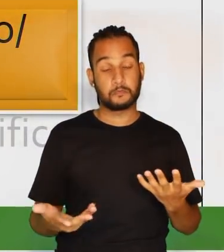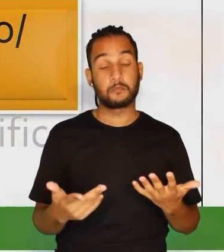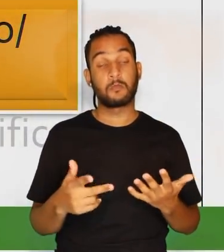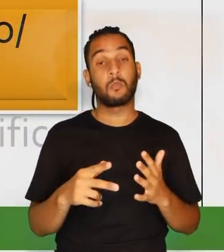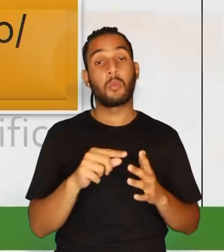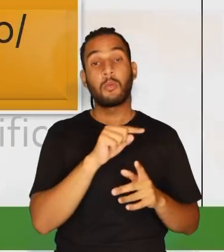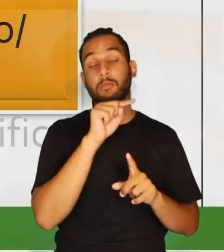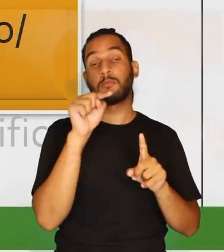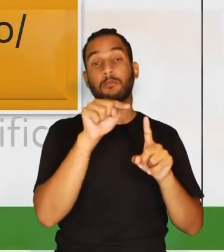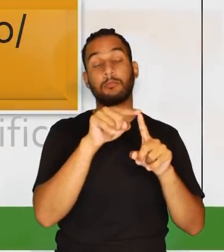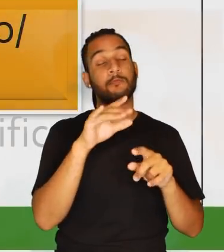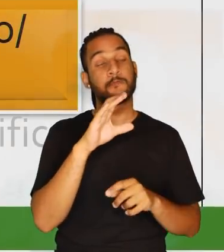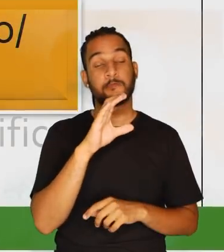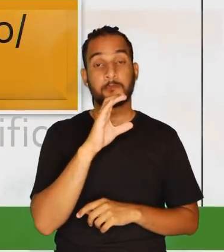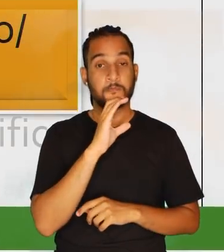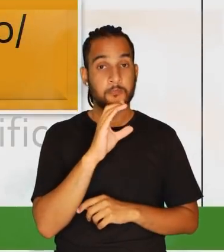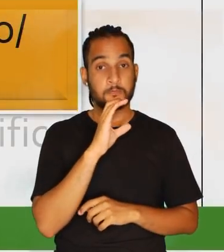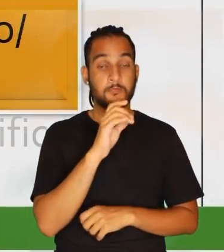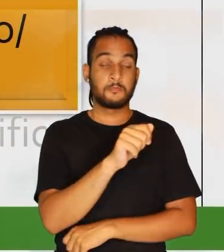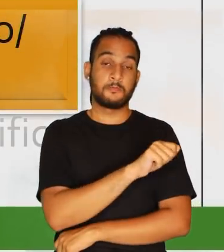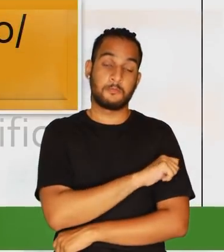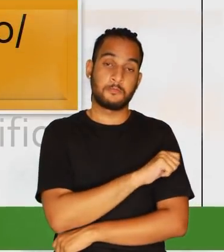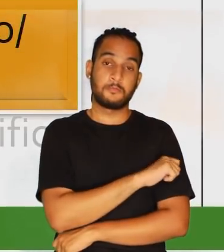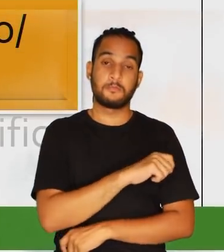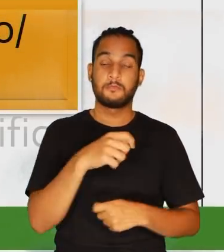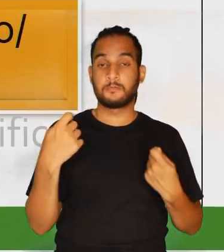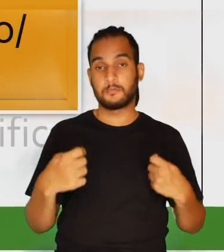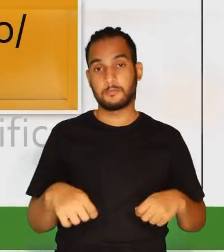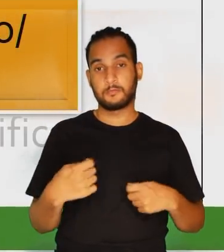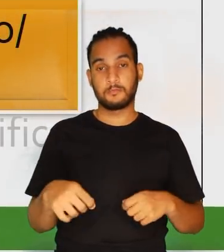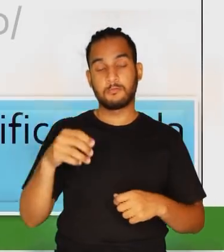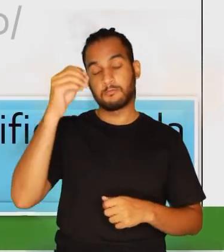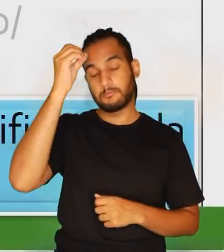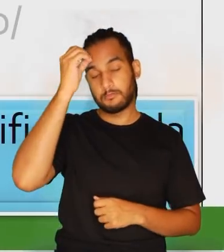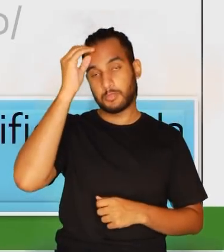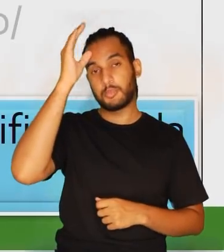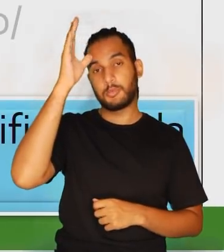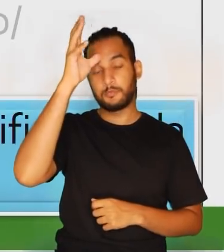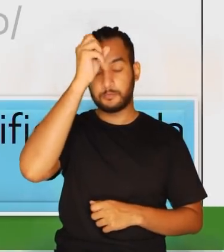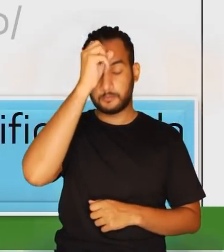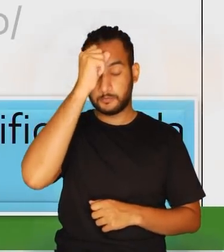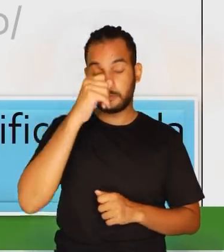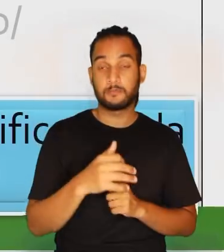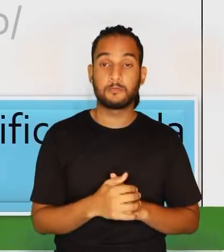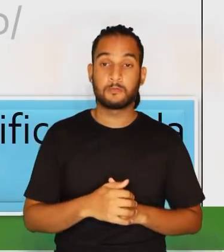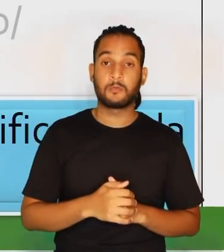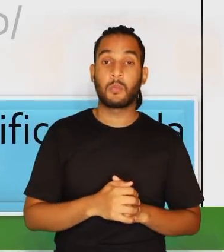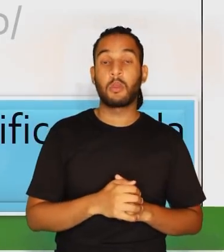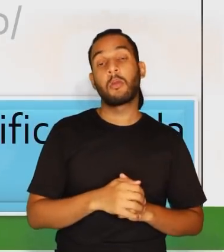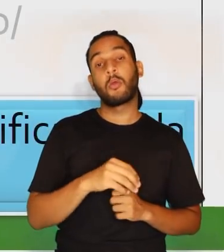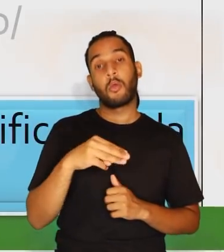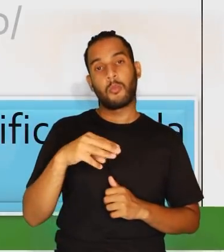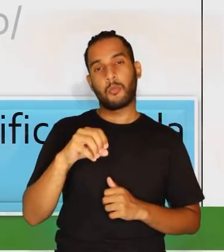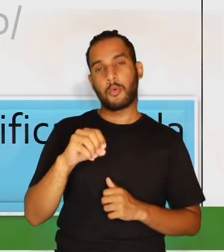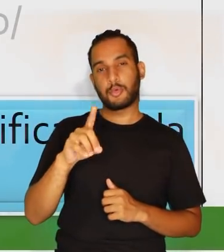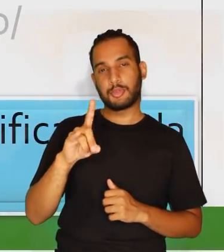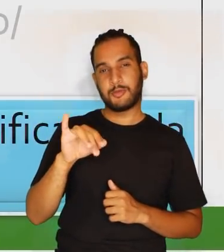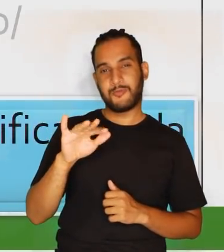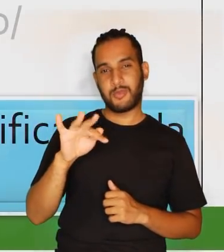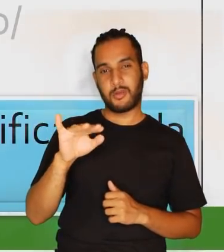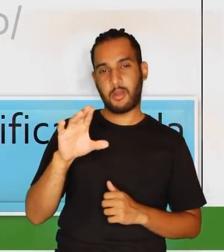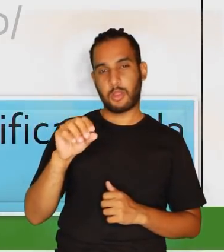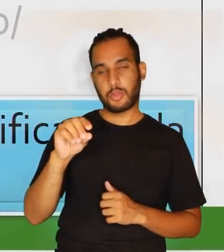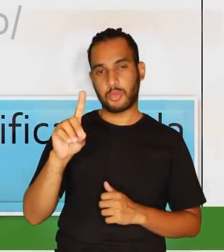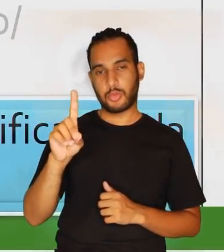Então, isso é o objeto de conhecimento que o aluno vai ter que desenvolver. E quanto ao modificador,